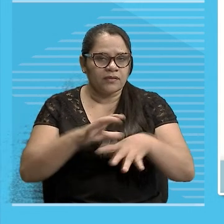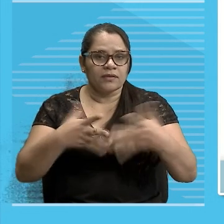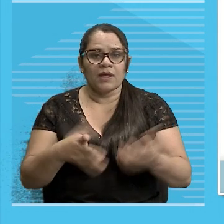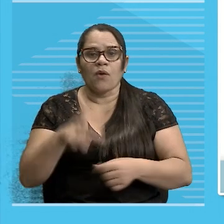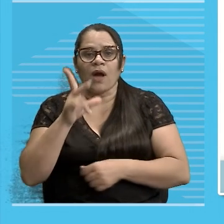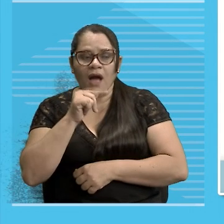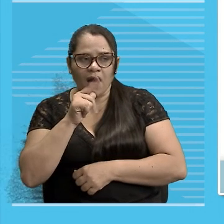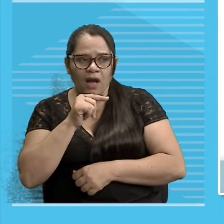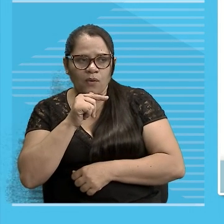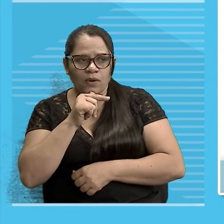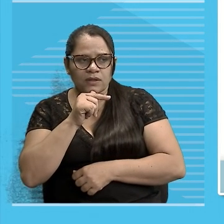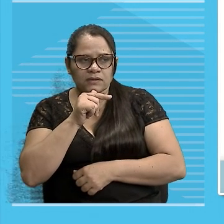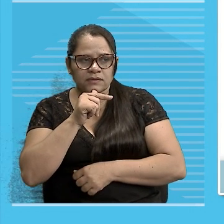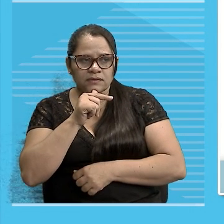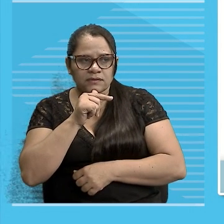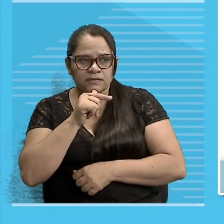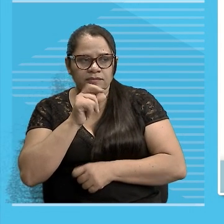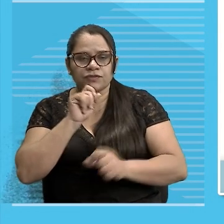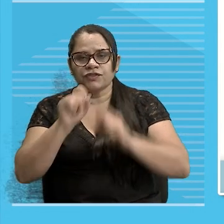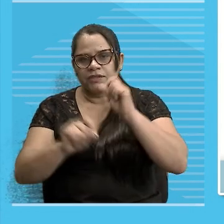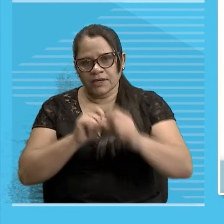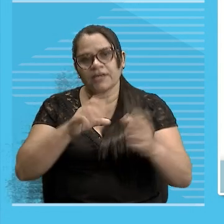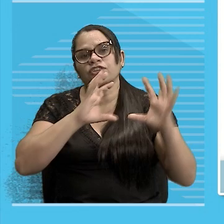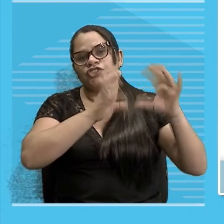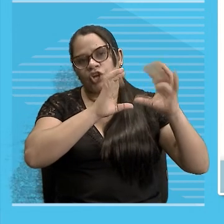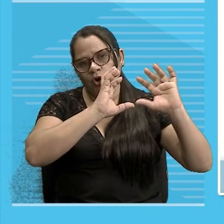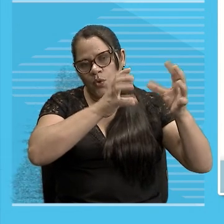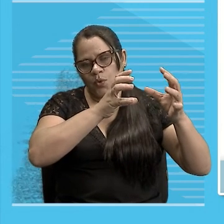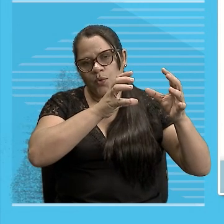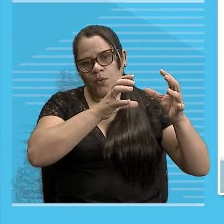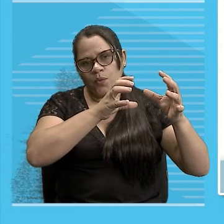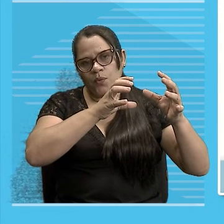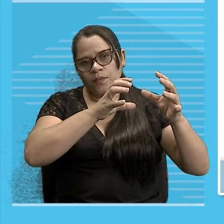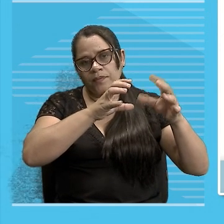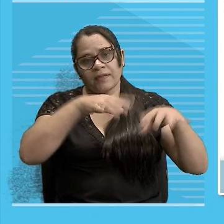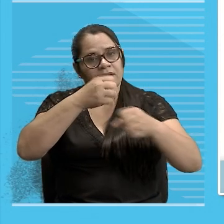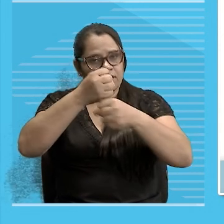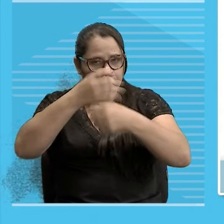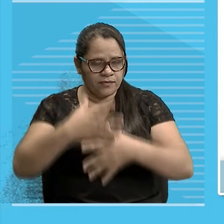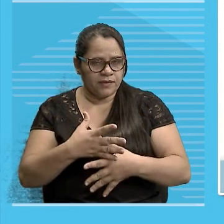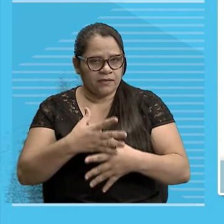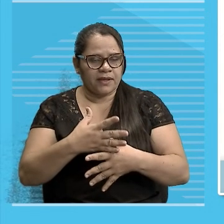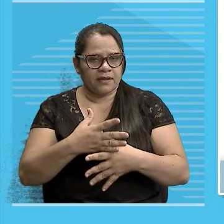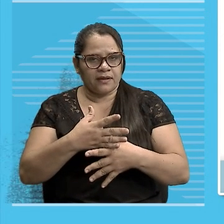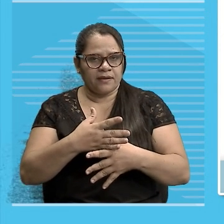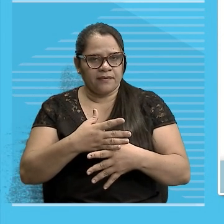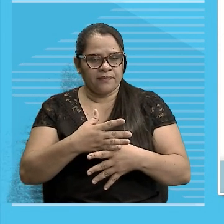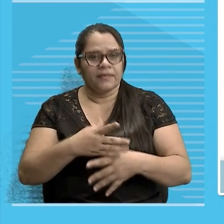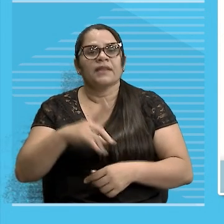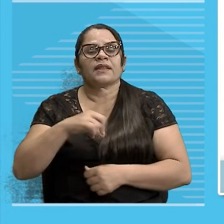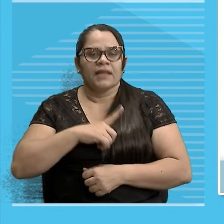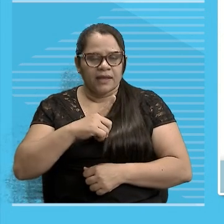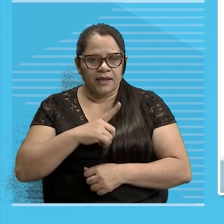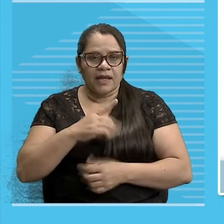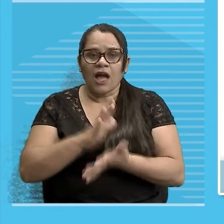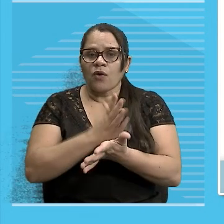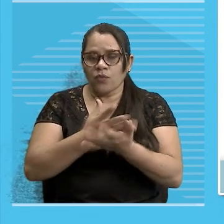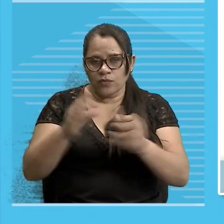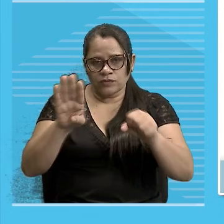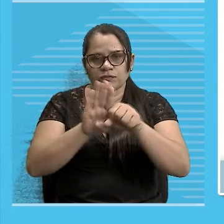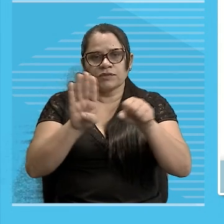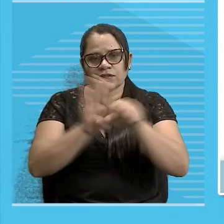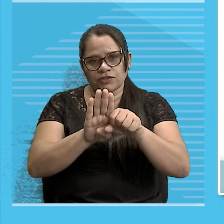coco Está vendo aí? Vamos lá Bora conversar mais um pouco Tem alguns substantivos Que